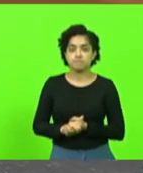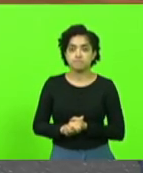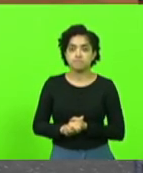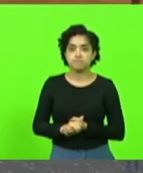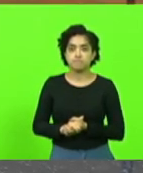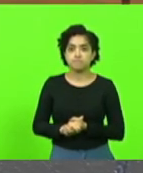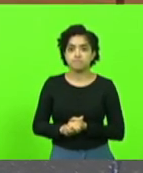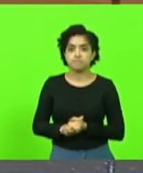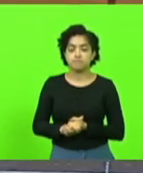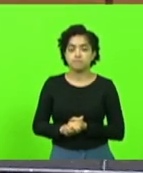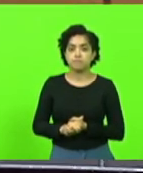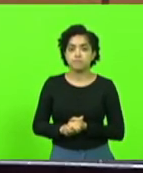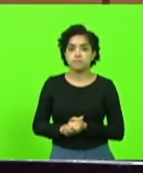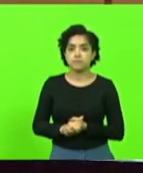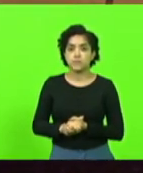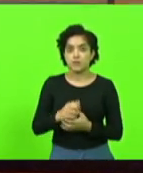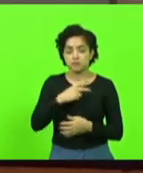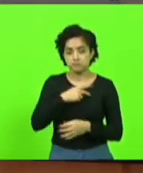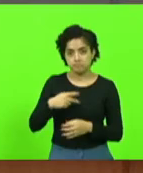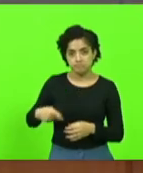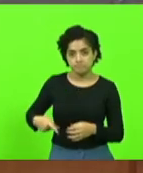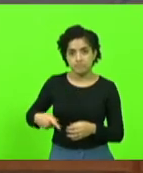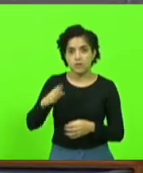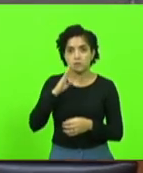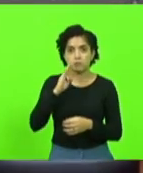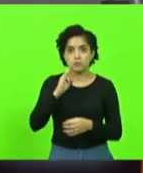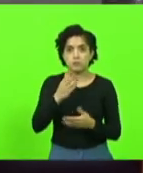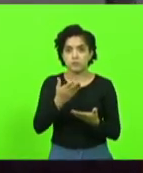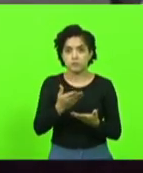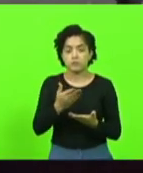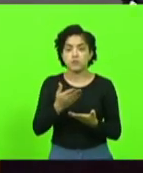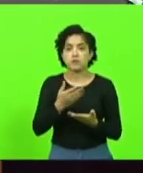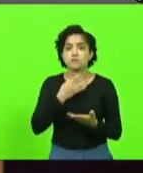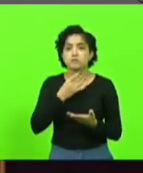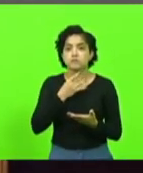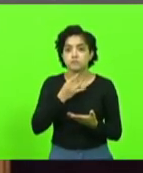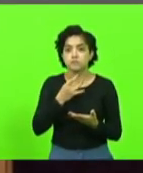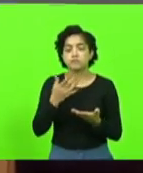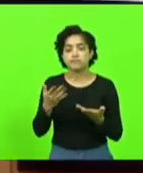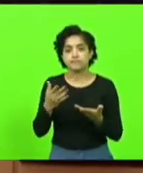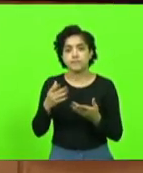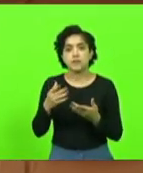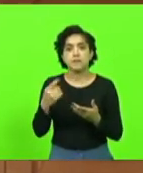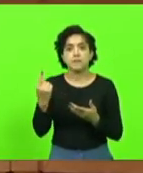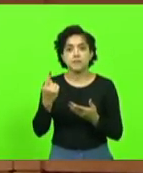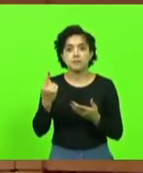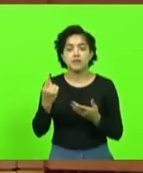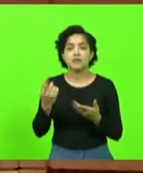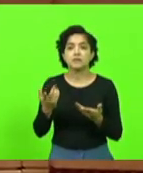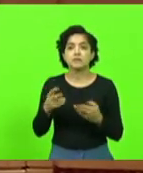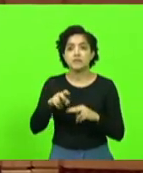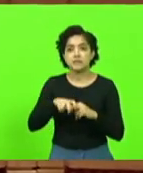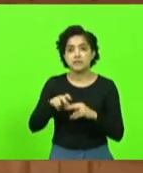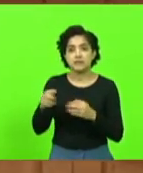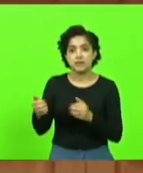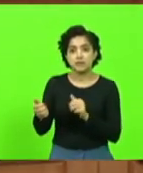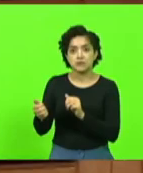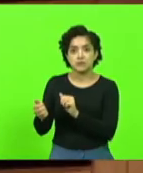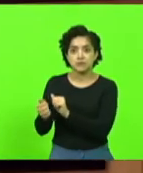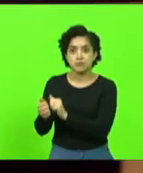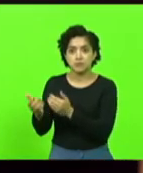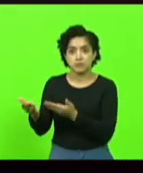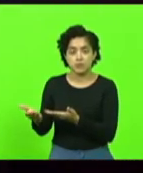Deputado Cobalchini, presidente, deputado Berlanda, primeiro, destacar que é uma alegria estar sentado aqui na cadeira do deputado Moacir